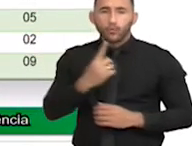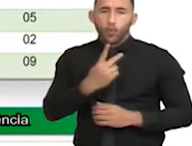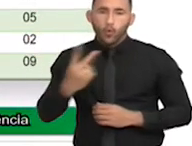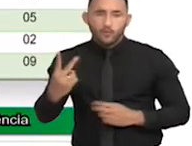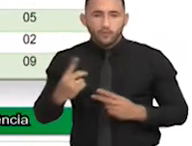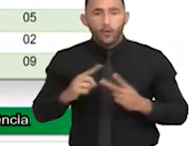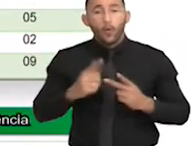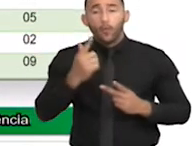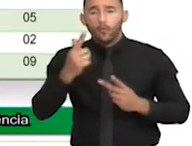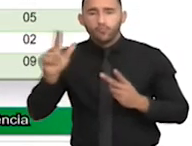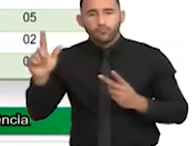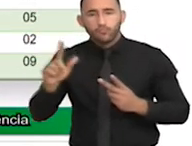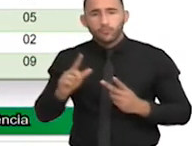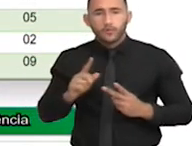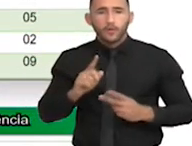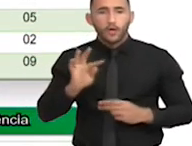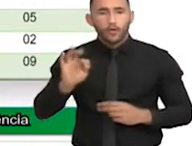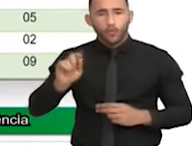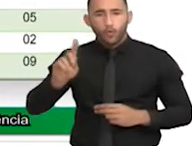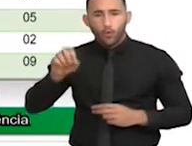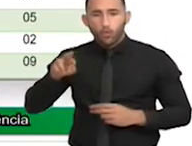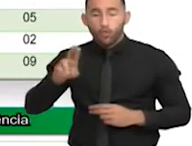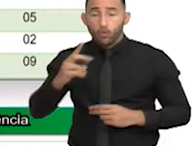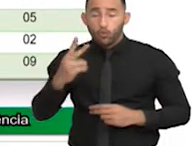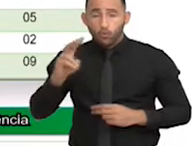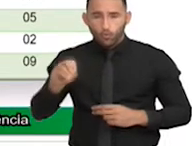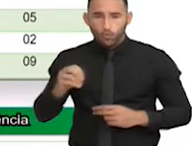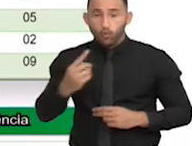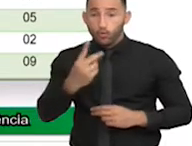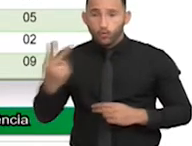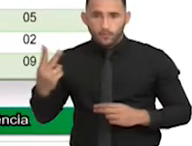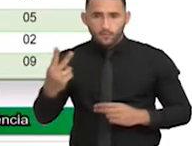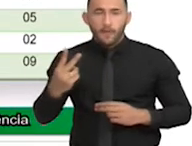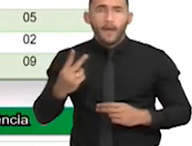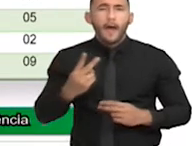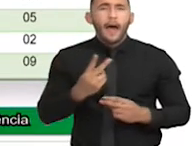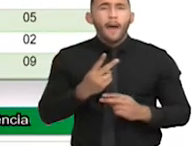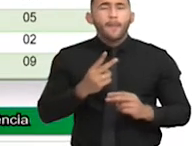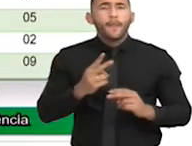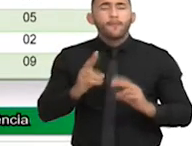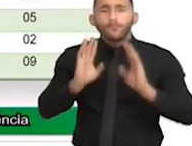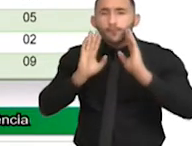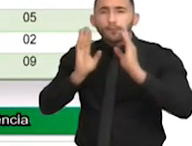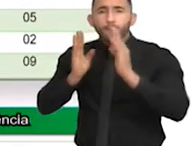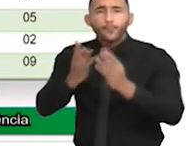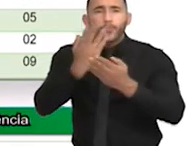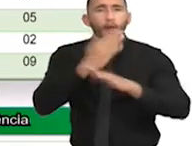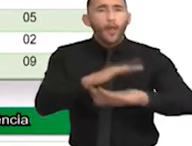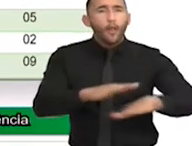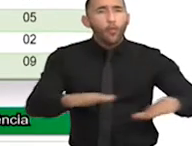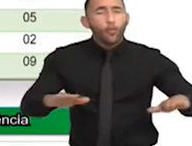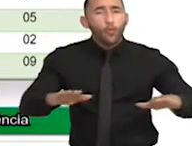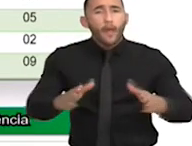64. Alunos atendidos pelo AE. Aí nós temos aí cada um dentro das das